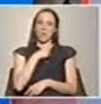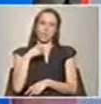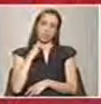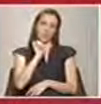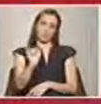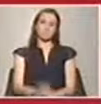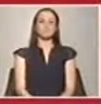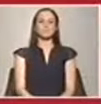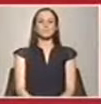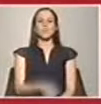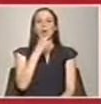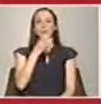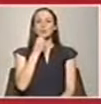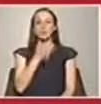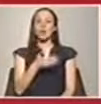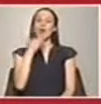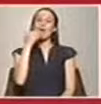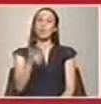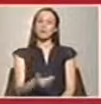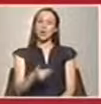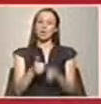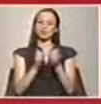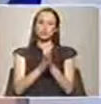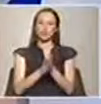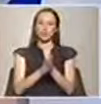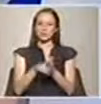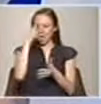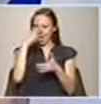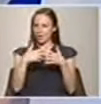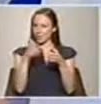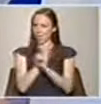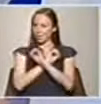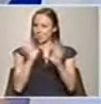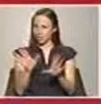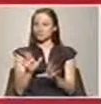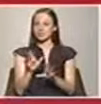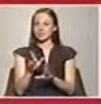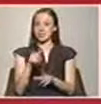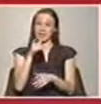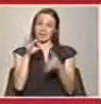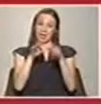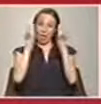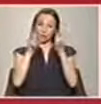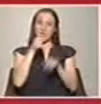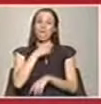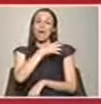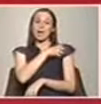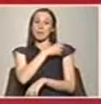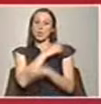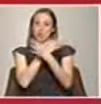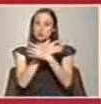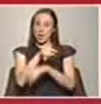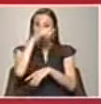Muito bem, Adriana. Agradeço-lhe todos estes esclarecimentos em relação à questão das queimaduras solares, que nesta altura do verão